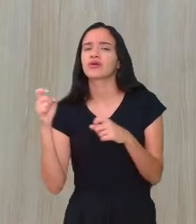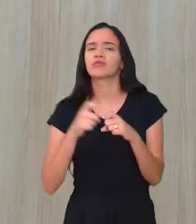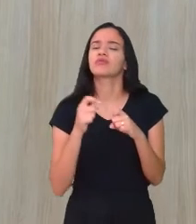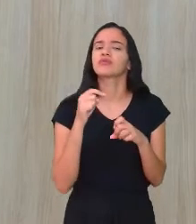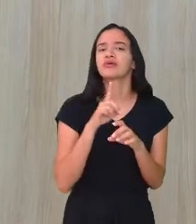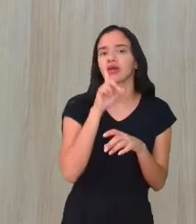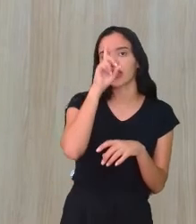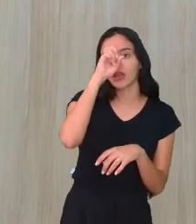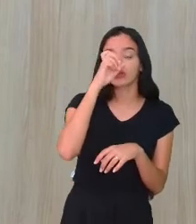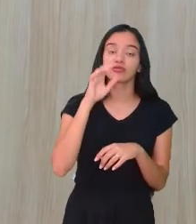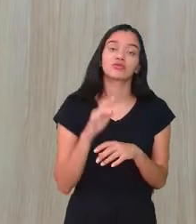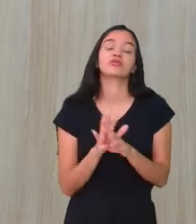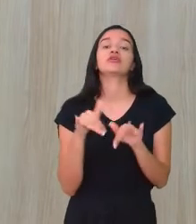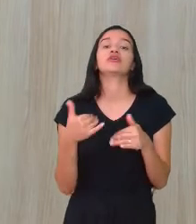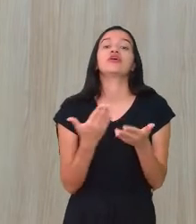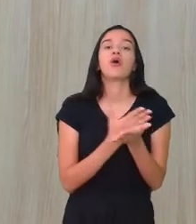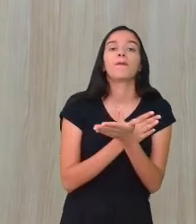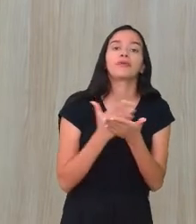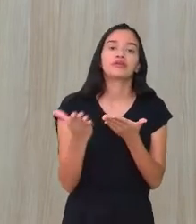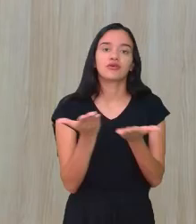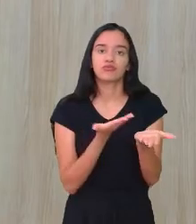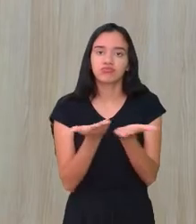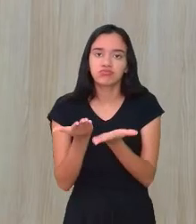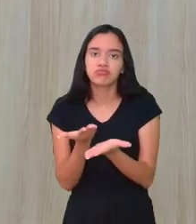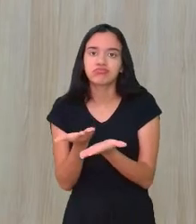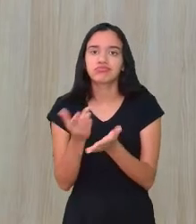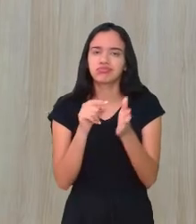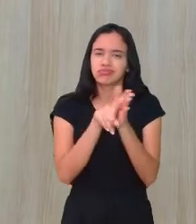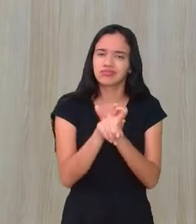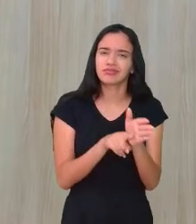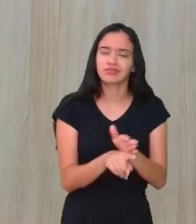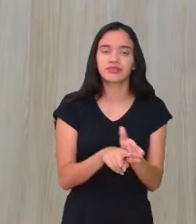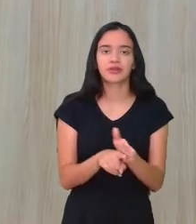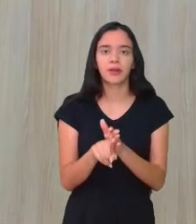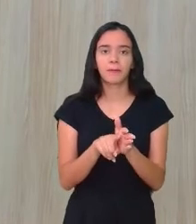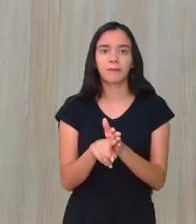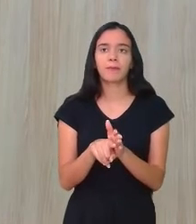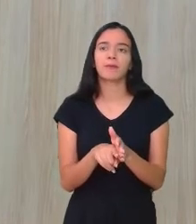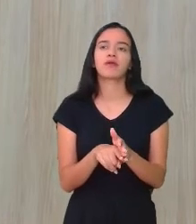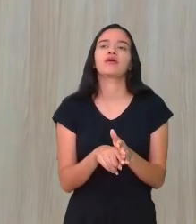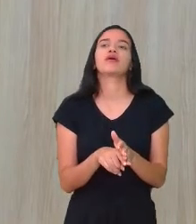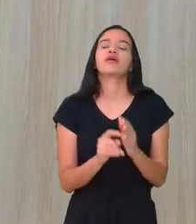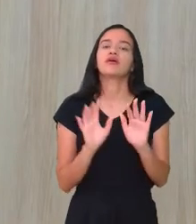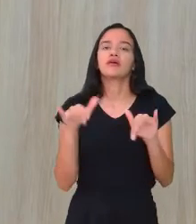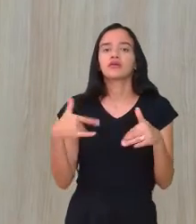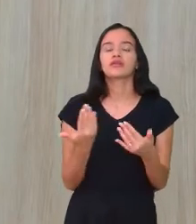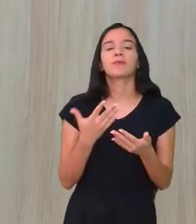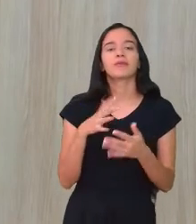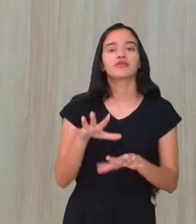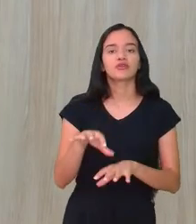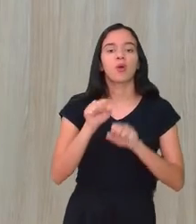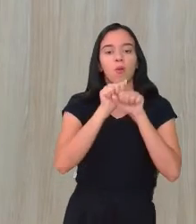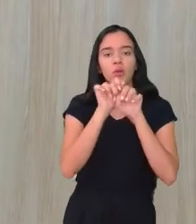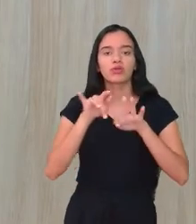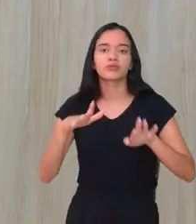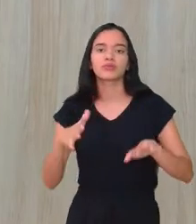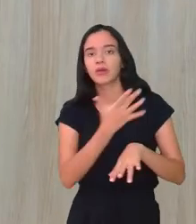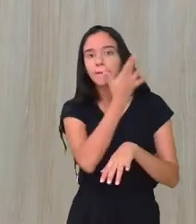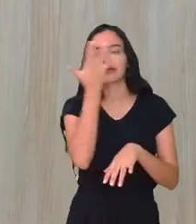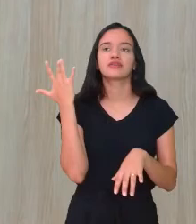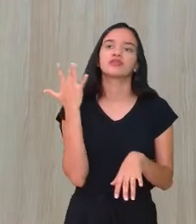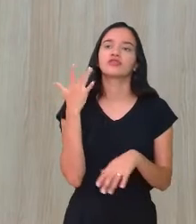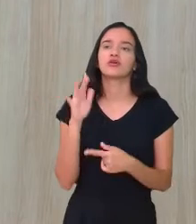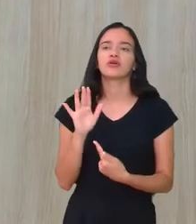iniciar o tratamento para poder estabilizar esse vírus aí e não estar contaminando outras pessoas